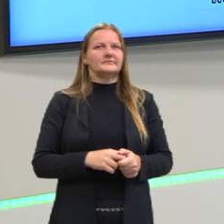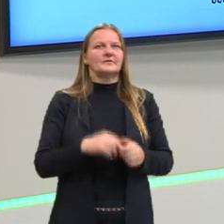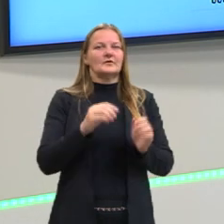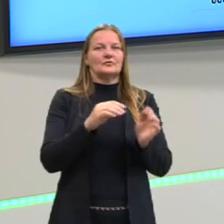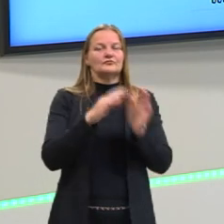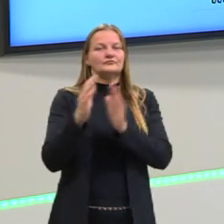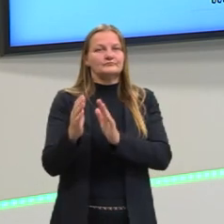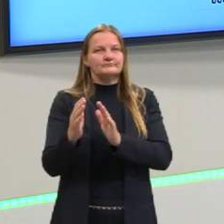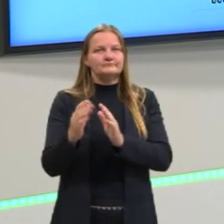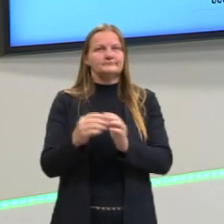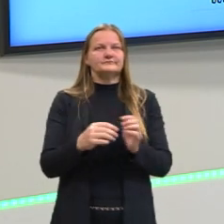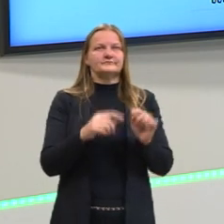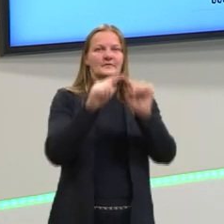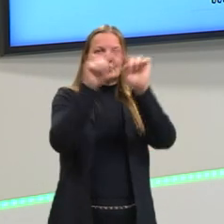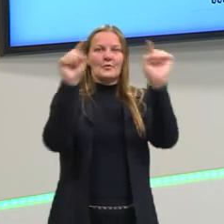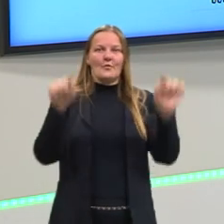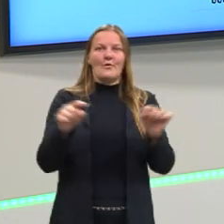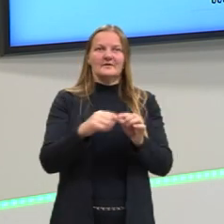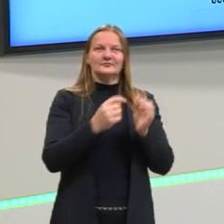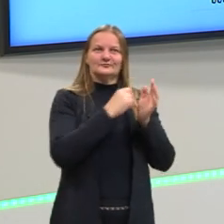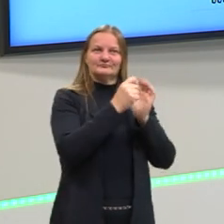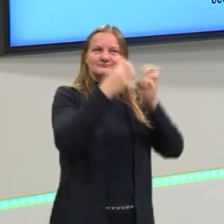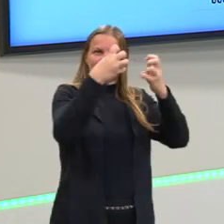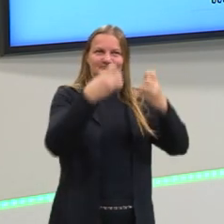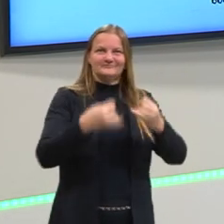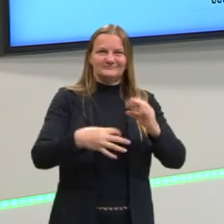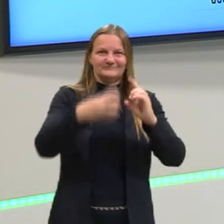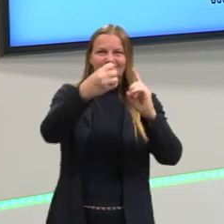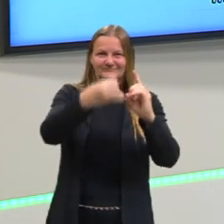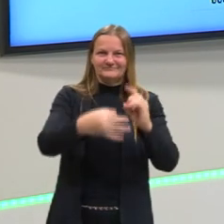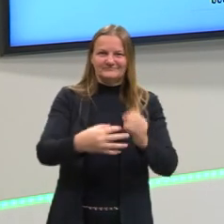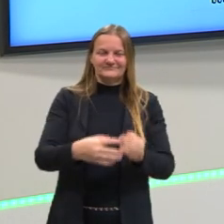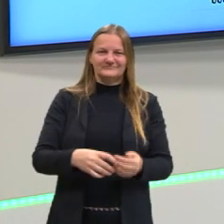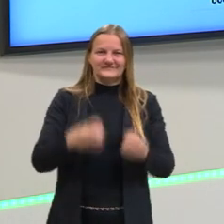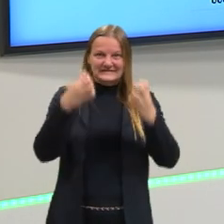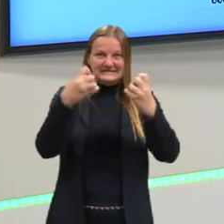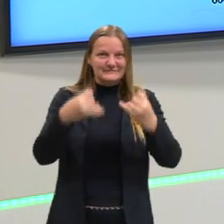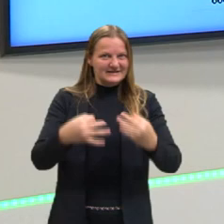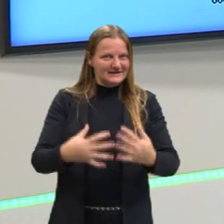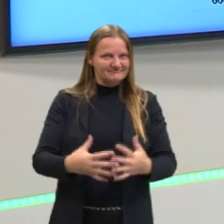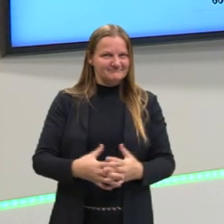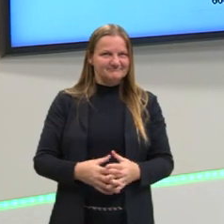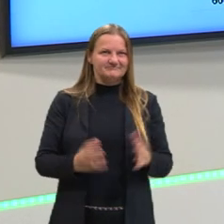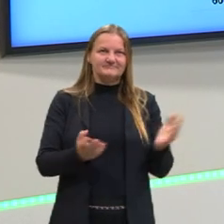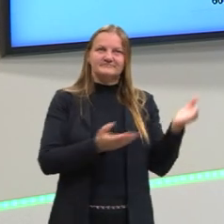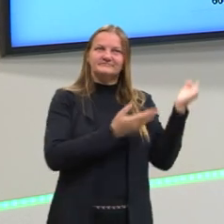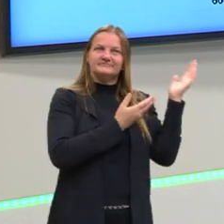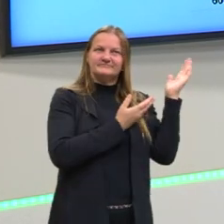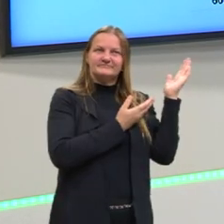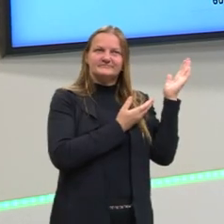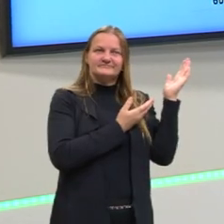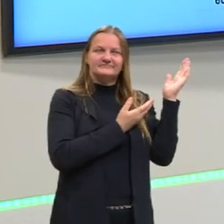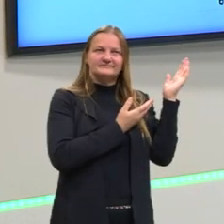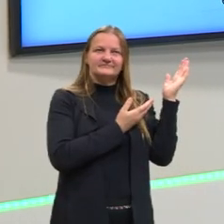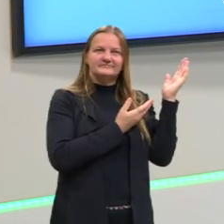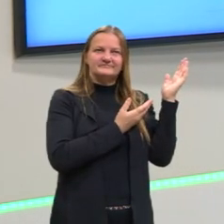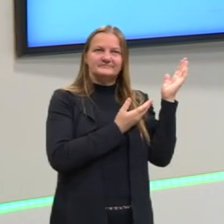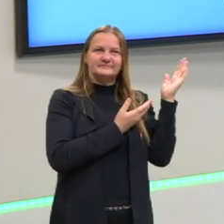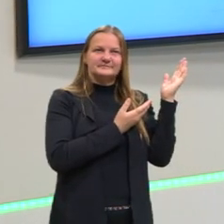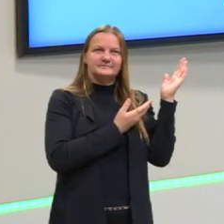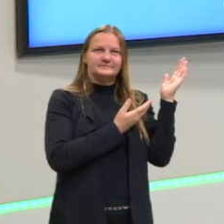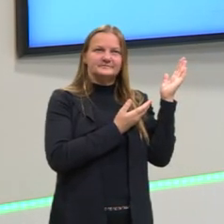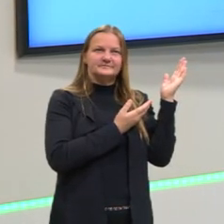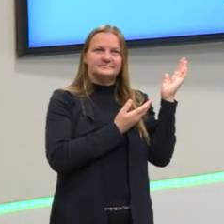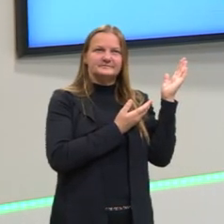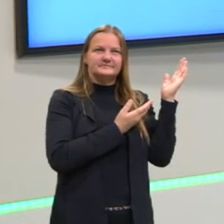agora, para que a gente possa, então, construir a resolução desse exercício, passo a passo, de forma que a gente leve esses